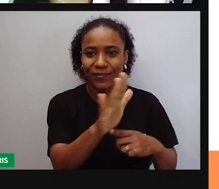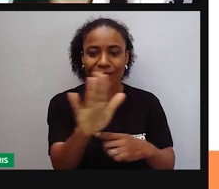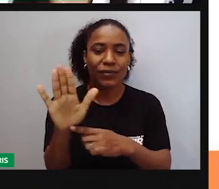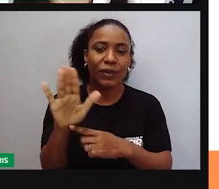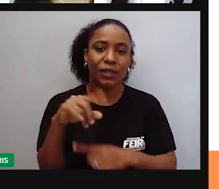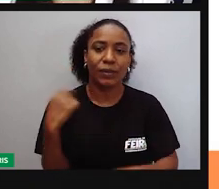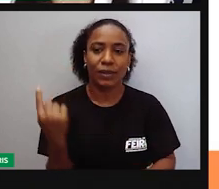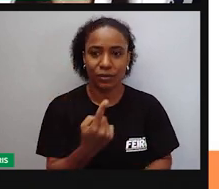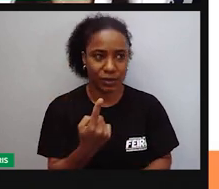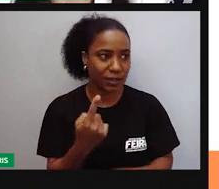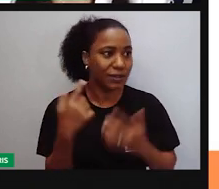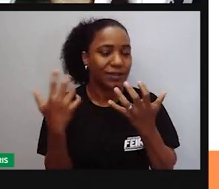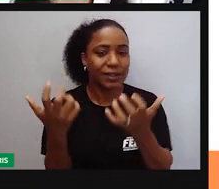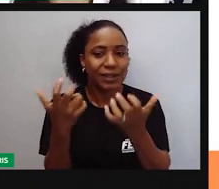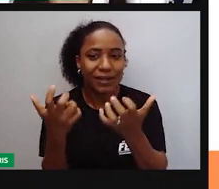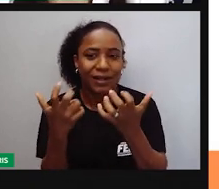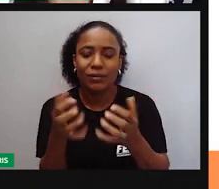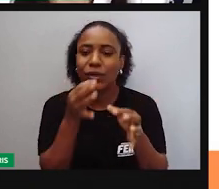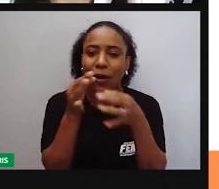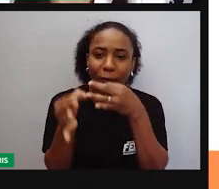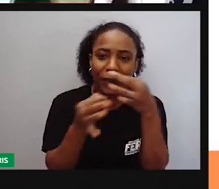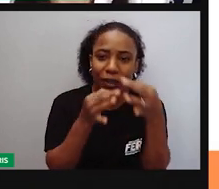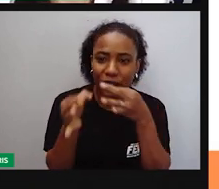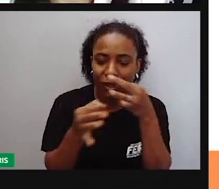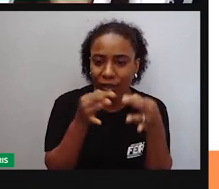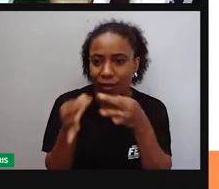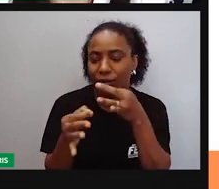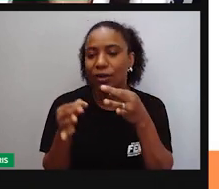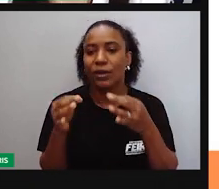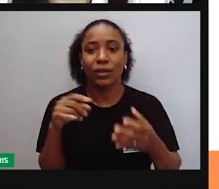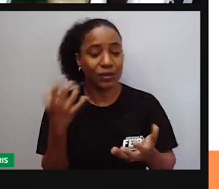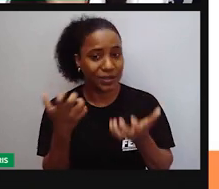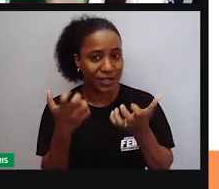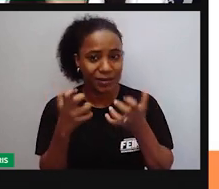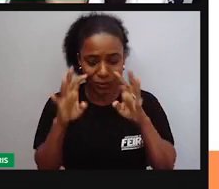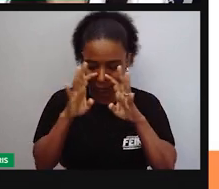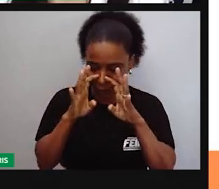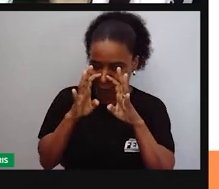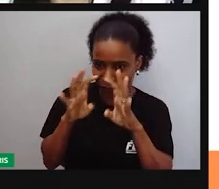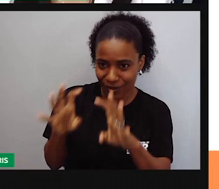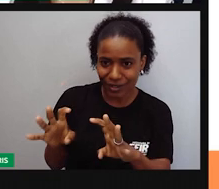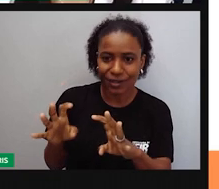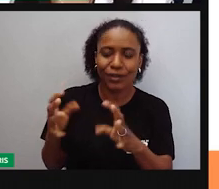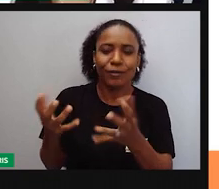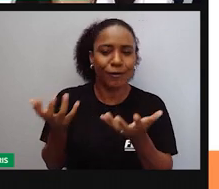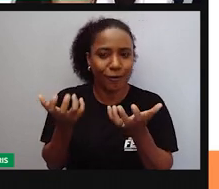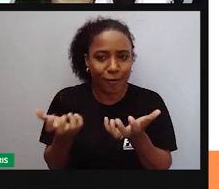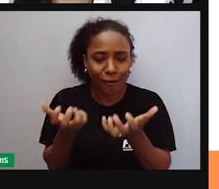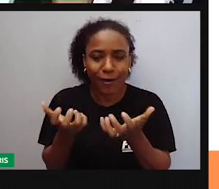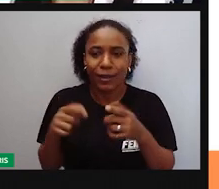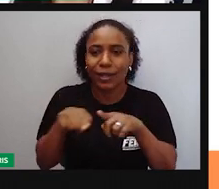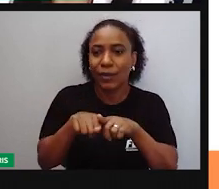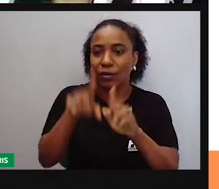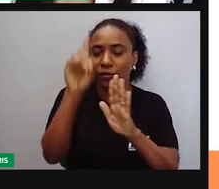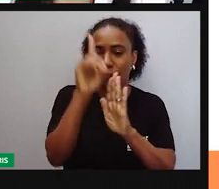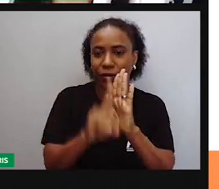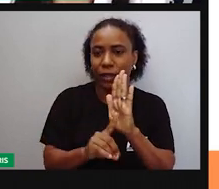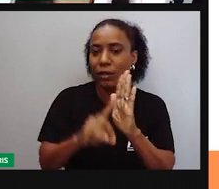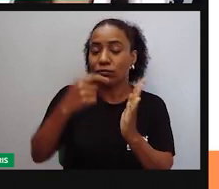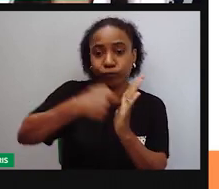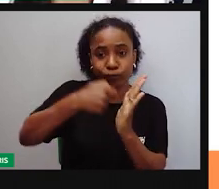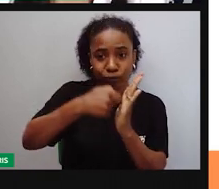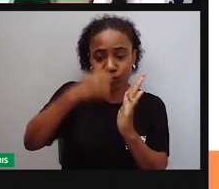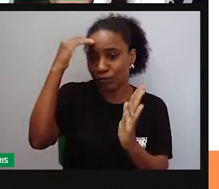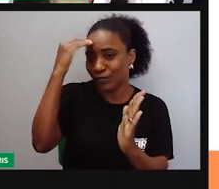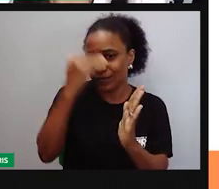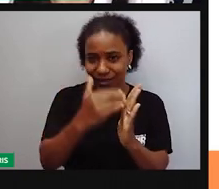quando a gente quer emitir a nossa opinião, quando a gente quer ser ouvido, quando a gente quer cumprir os nossos deveres e também ter os